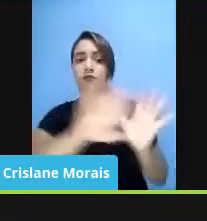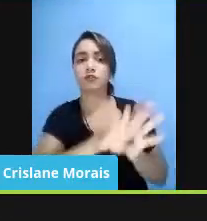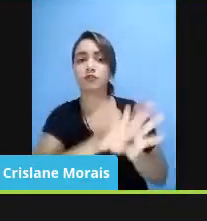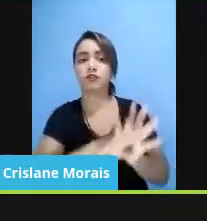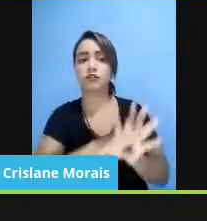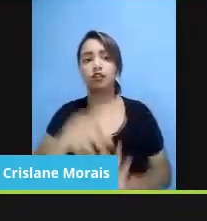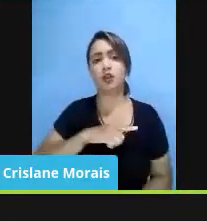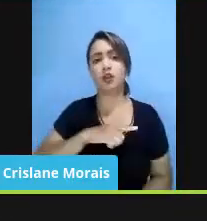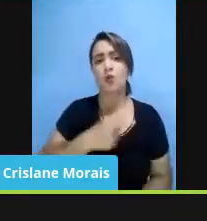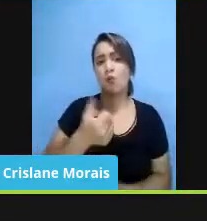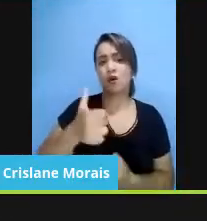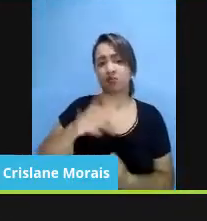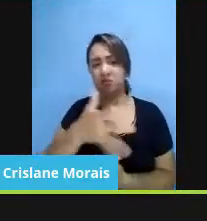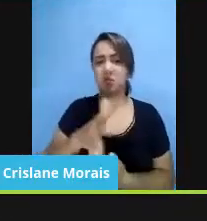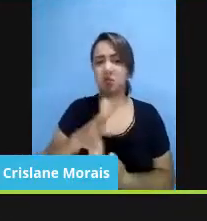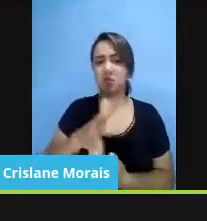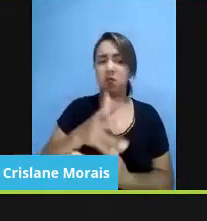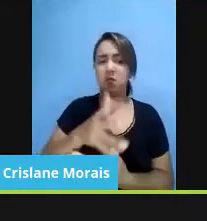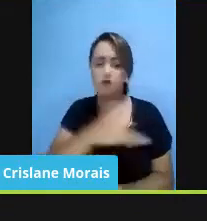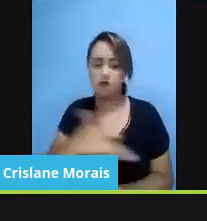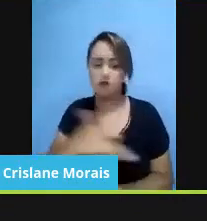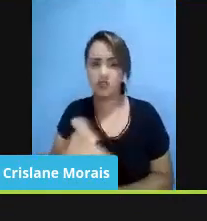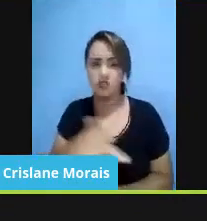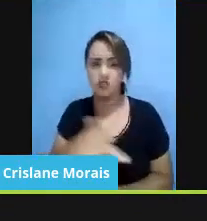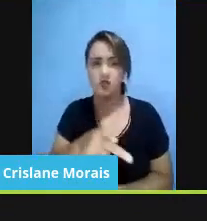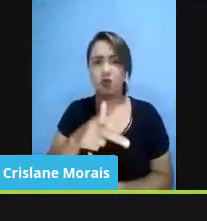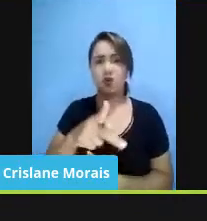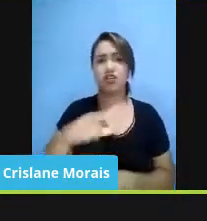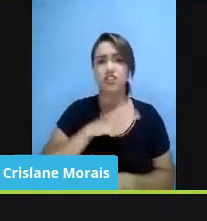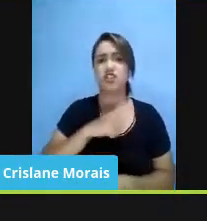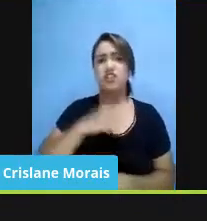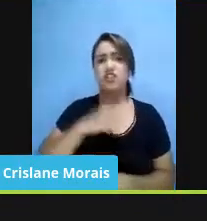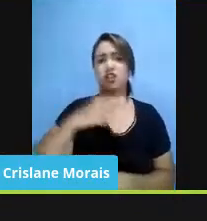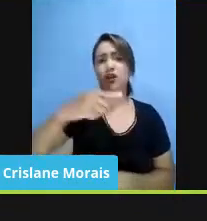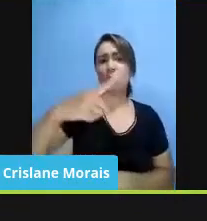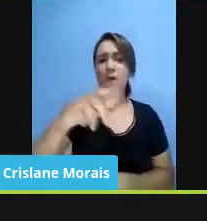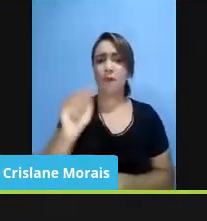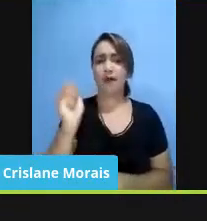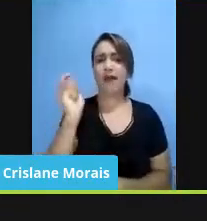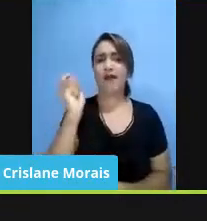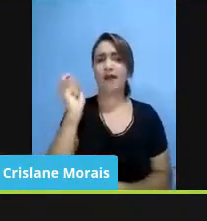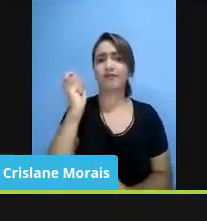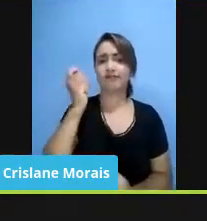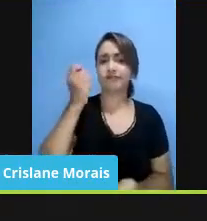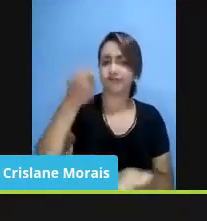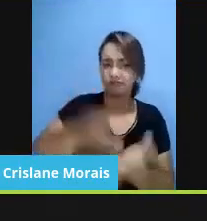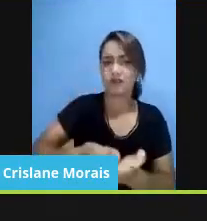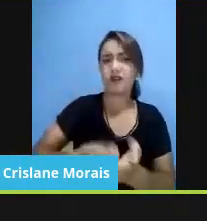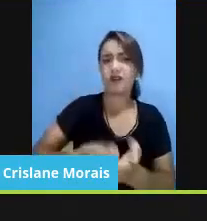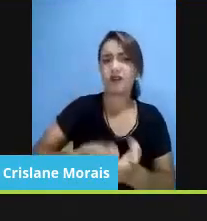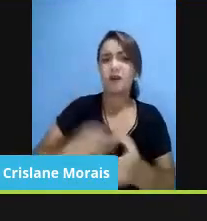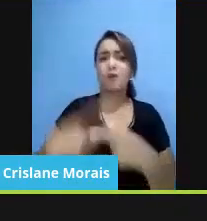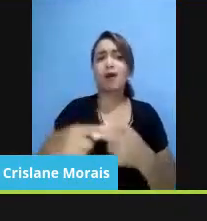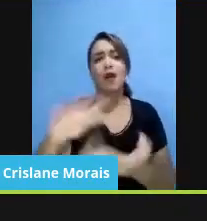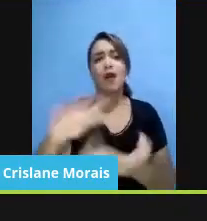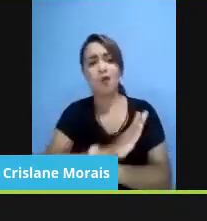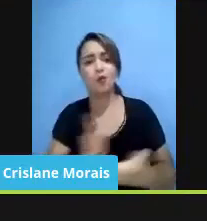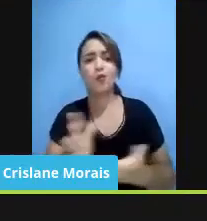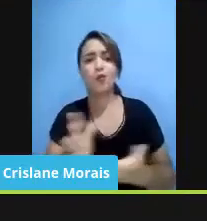professores e professoras com algum PA instaurado, porque algum aluno, em algum momento, filmou